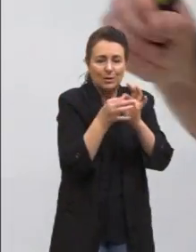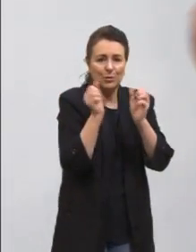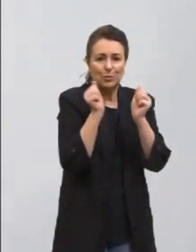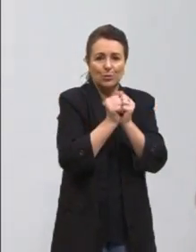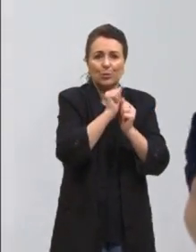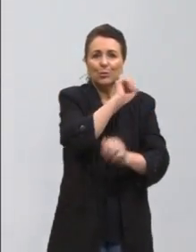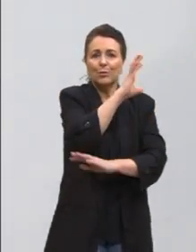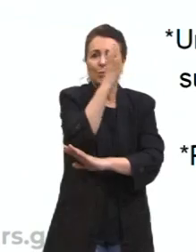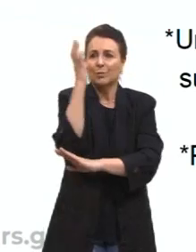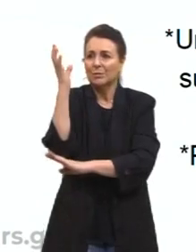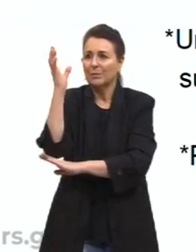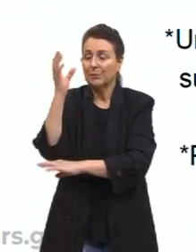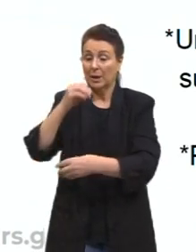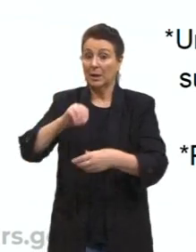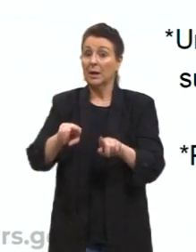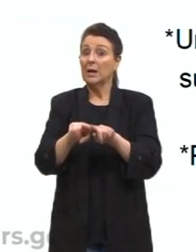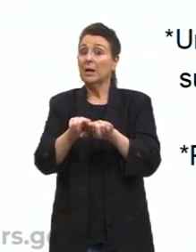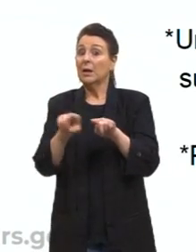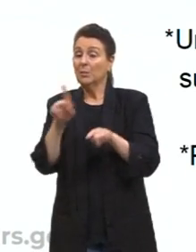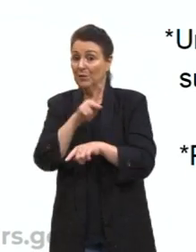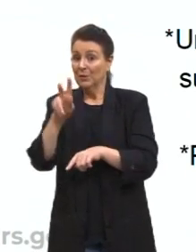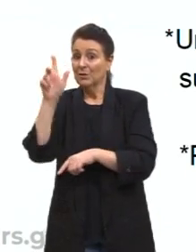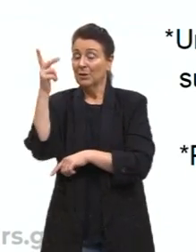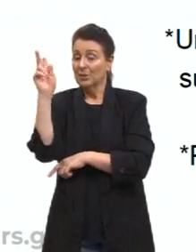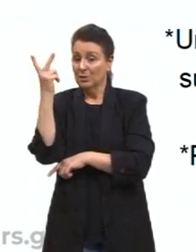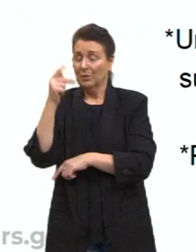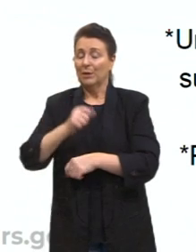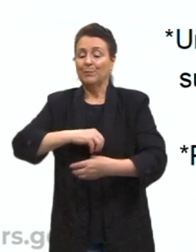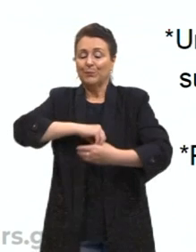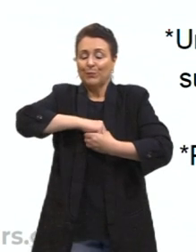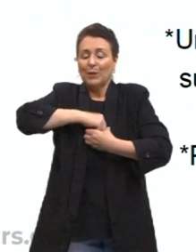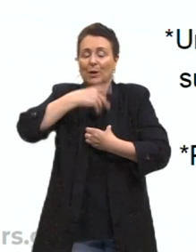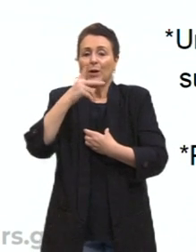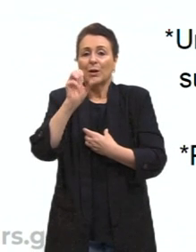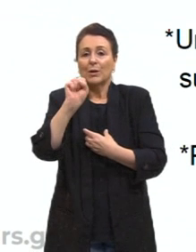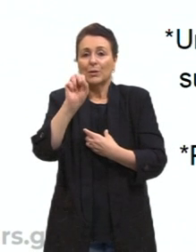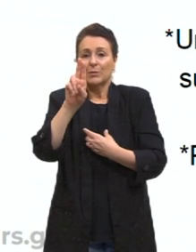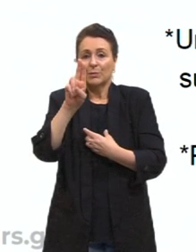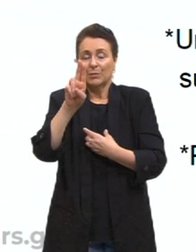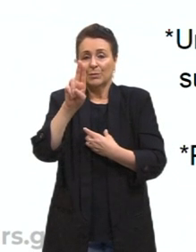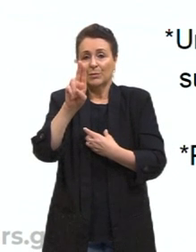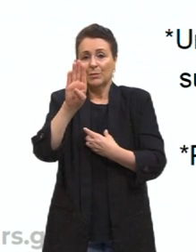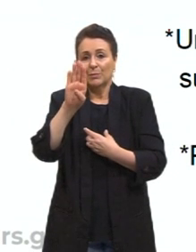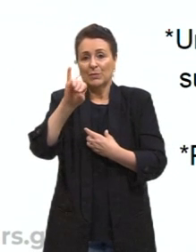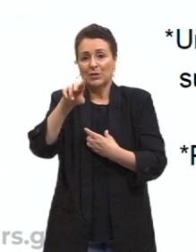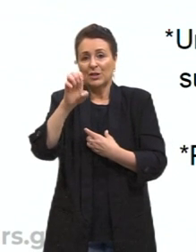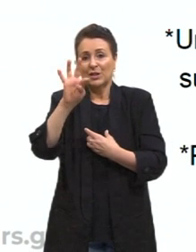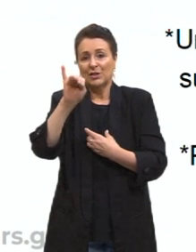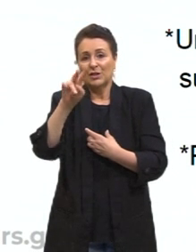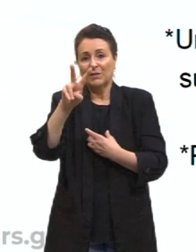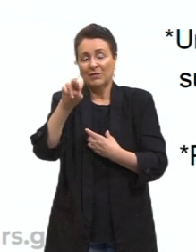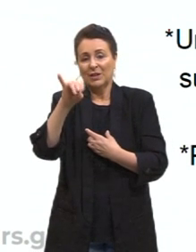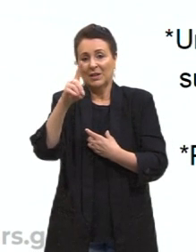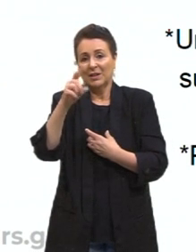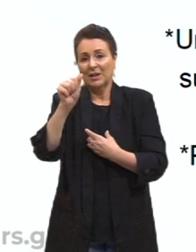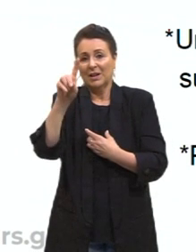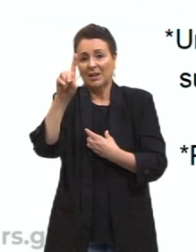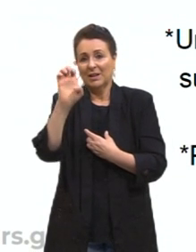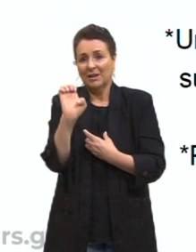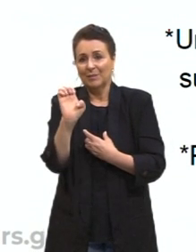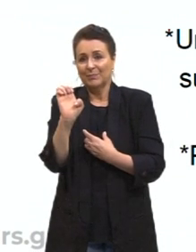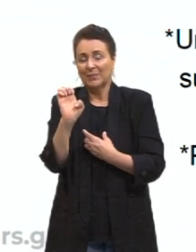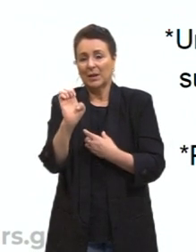Essa questão da subjetividade, Clene, é interessante a gente pensar, né? Como na nossa própria cultura, nos nossos conceitos, a gente tem algumas